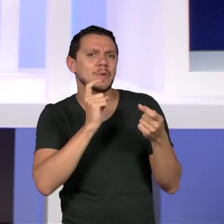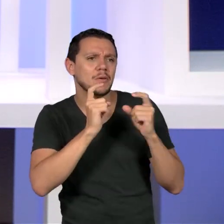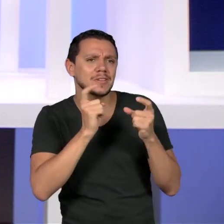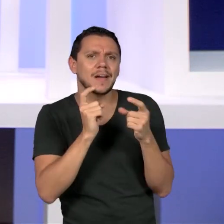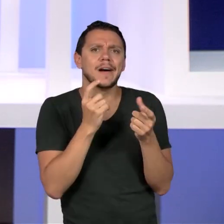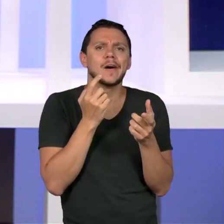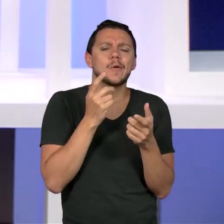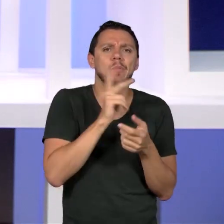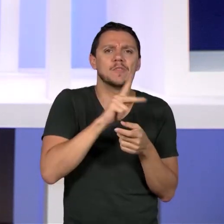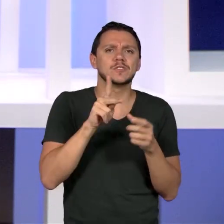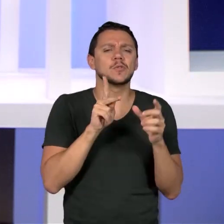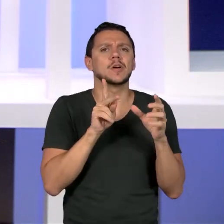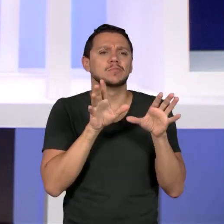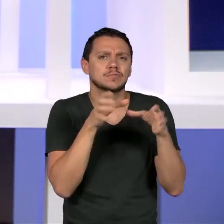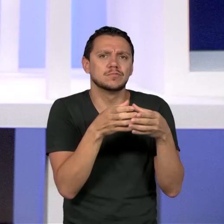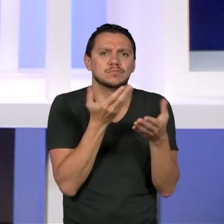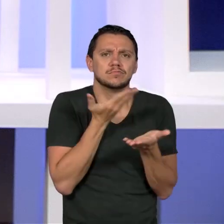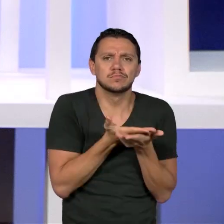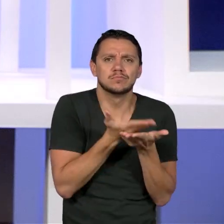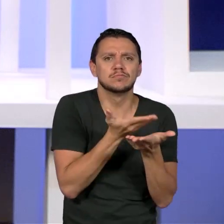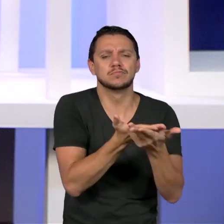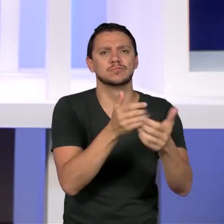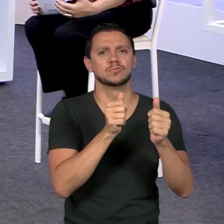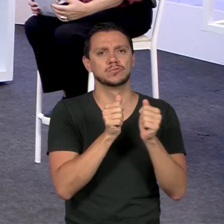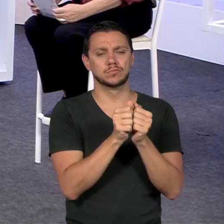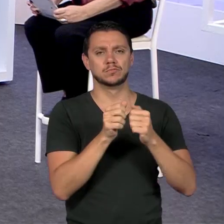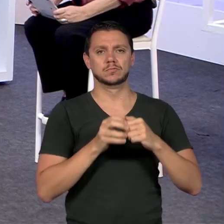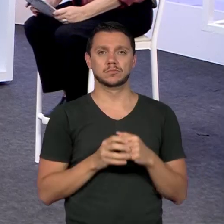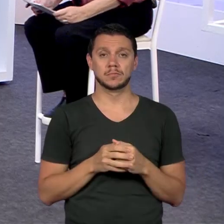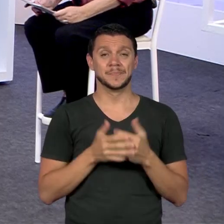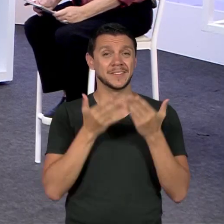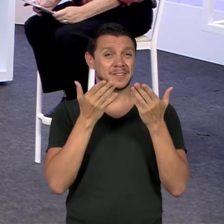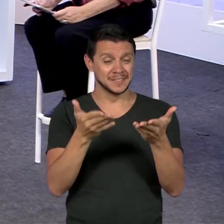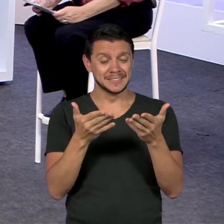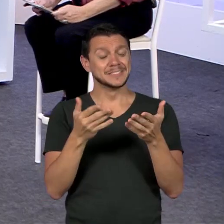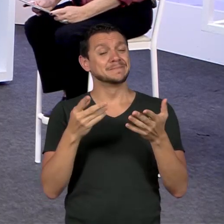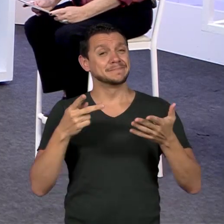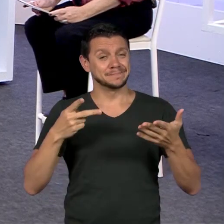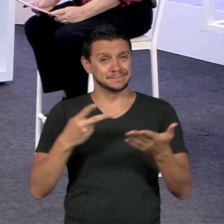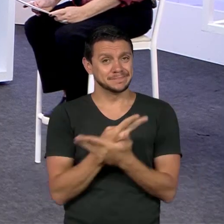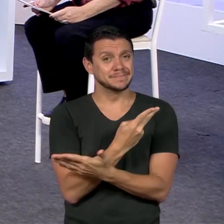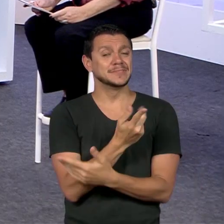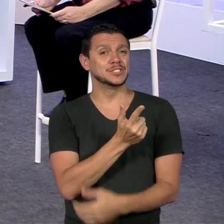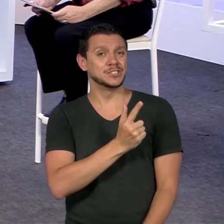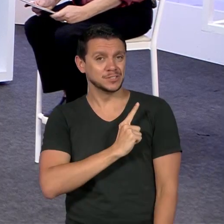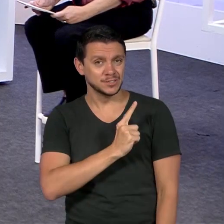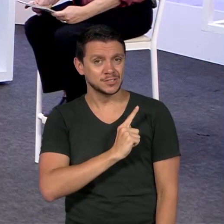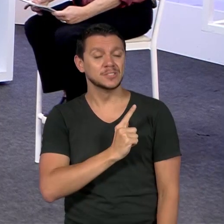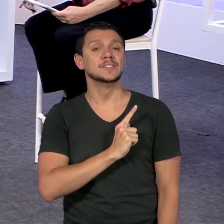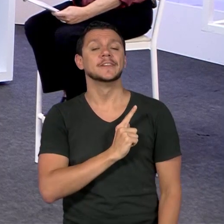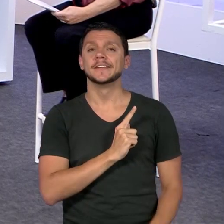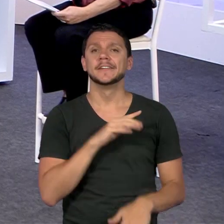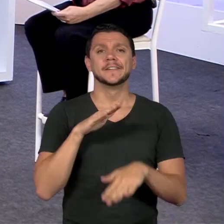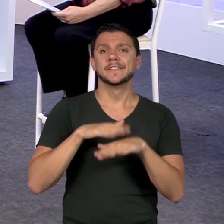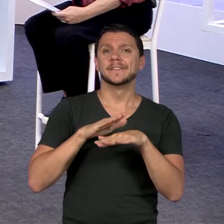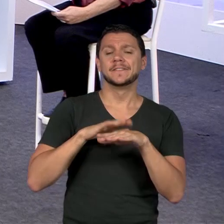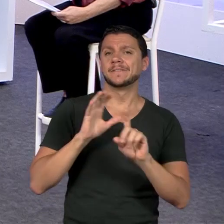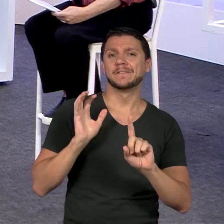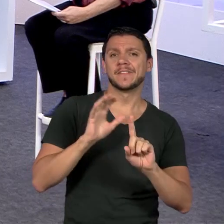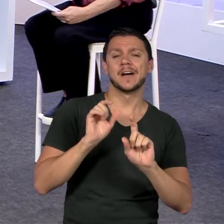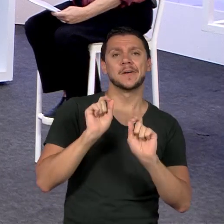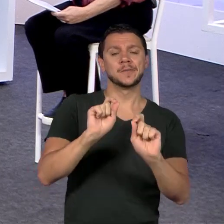Então, essas são contradições que a gente vive e que tem feito com que o